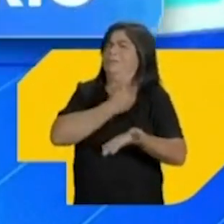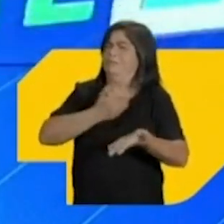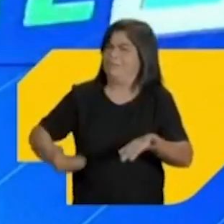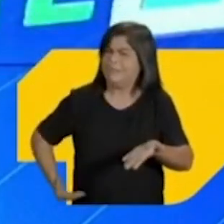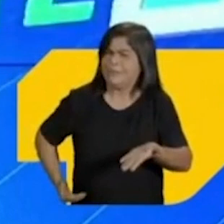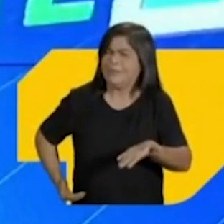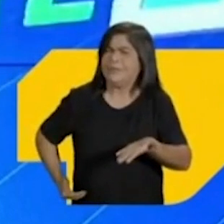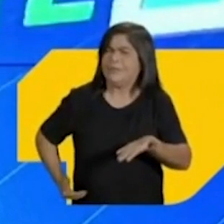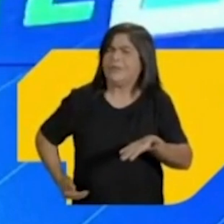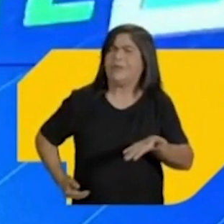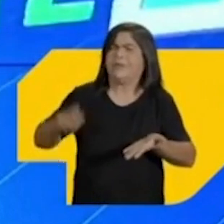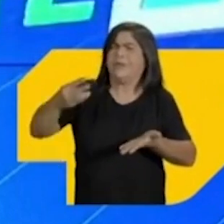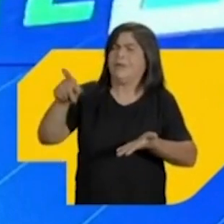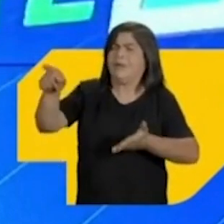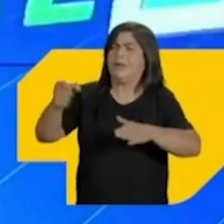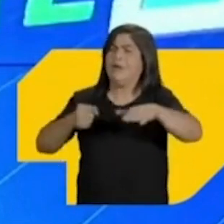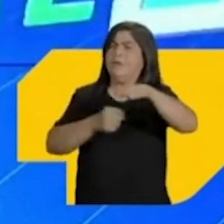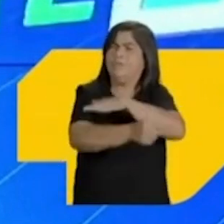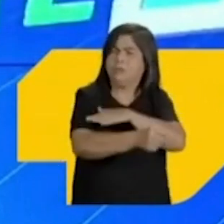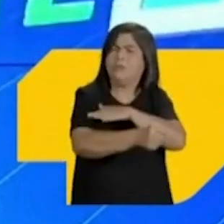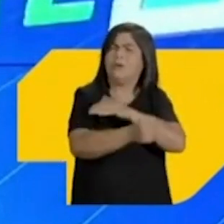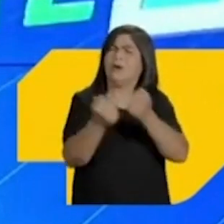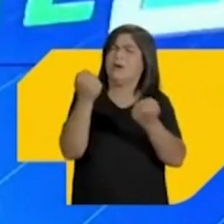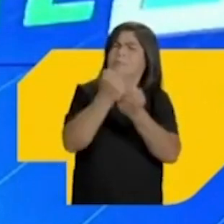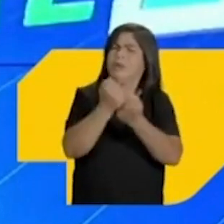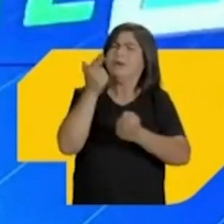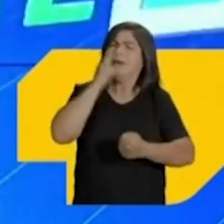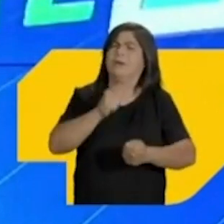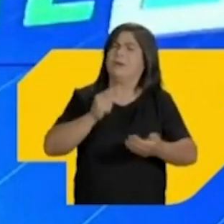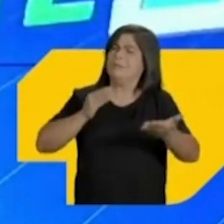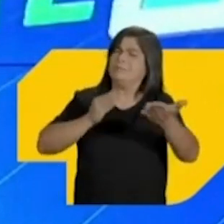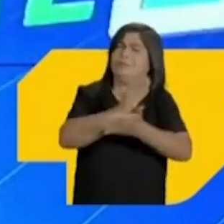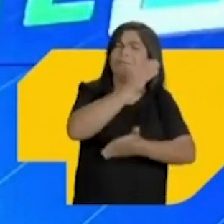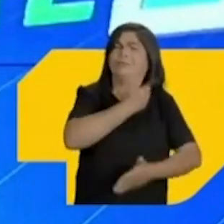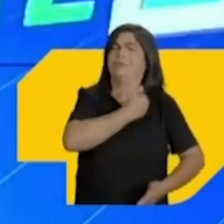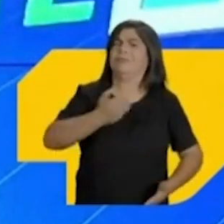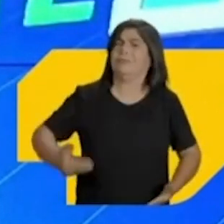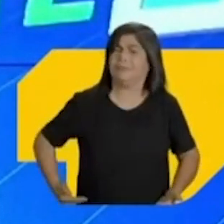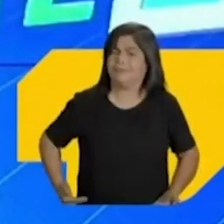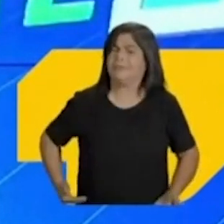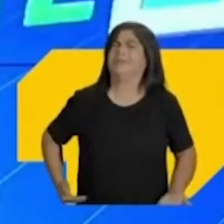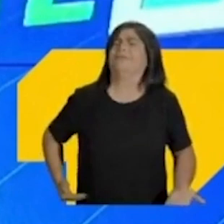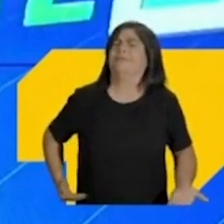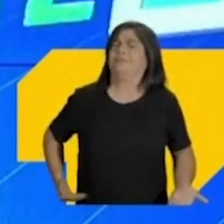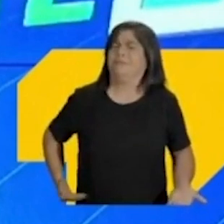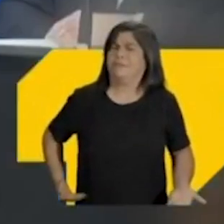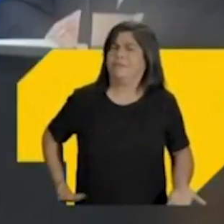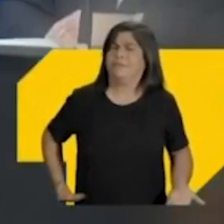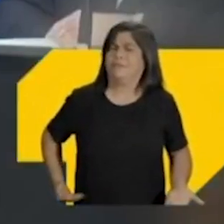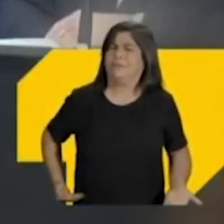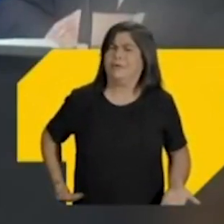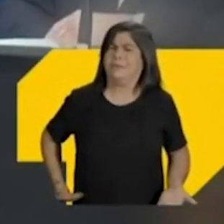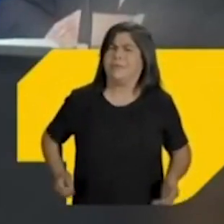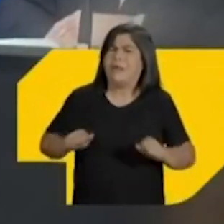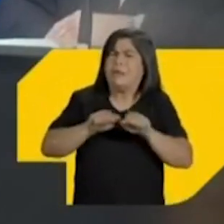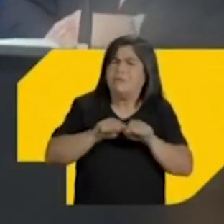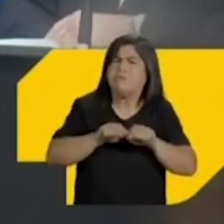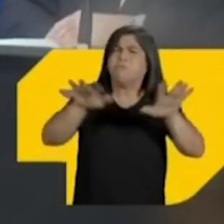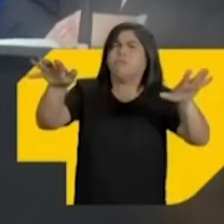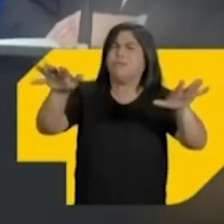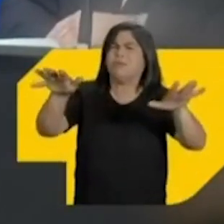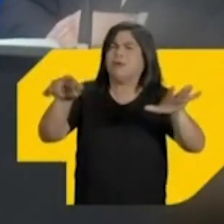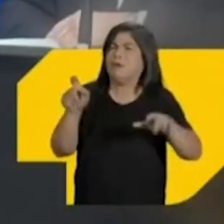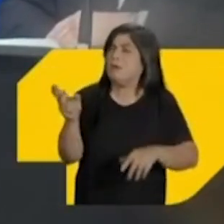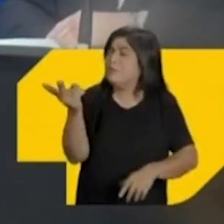Depois foi o secretário, o super secretário no governo dele. Depois foi ele que lhe colocou, foi o apoio dele que lhe colocou como governador do Estado. Não consegue